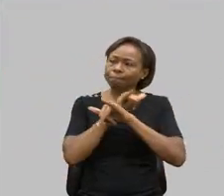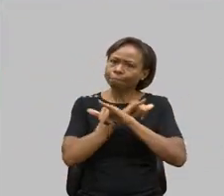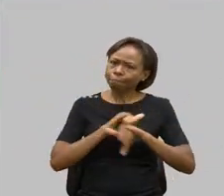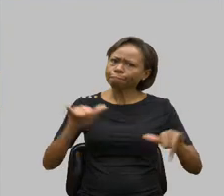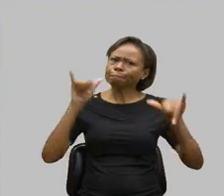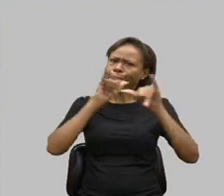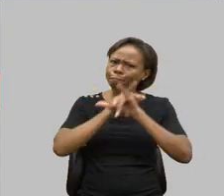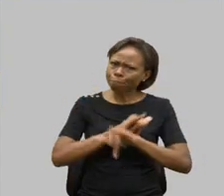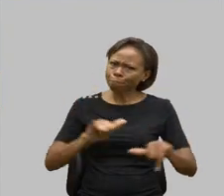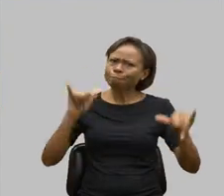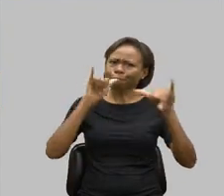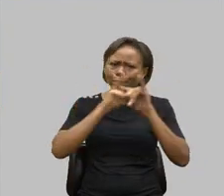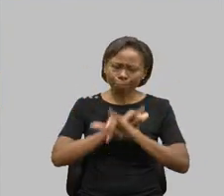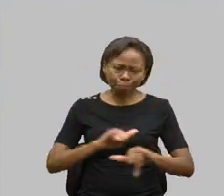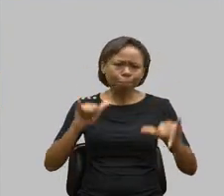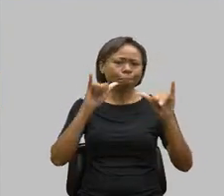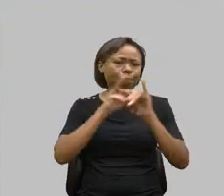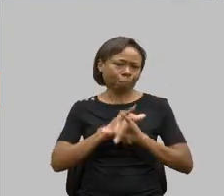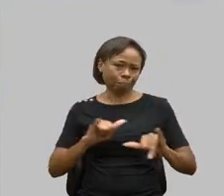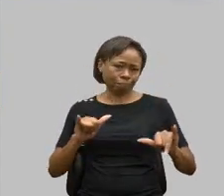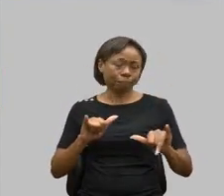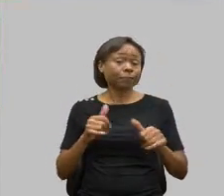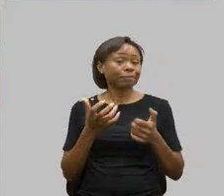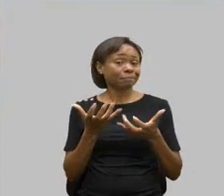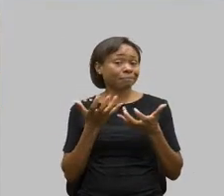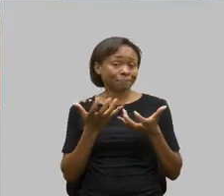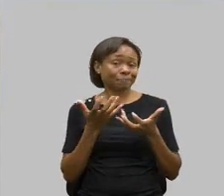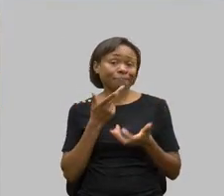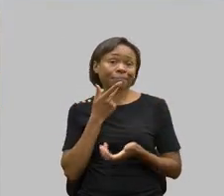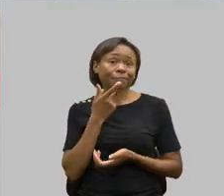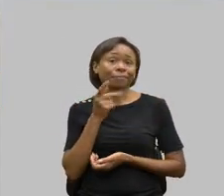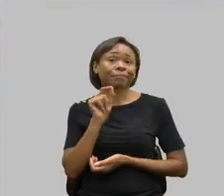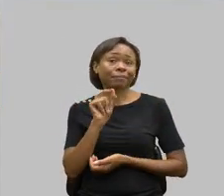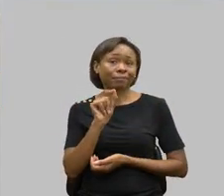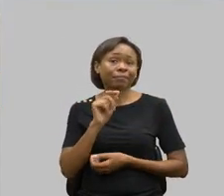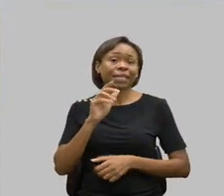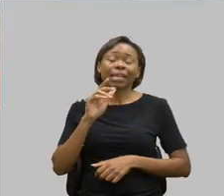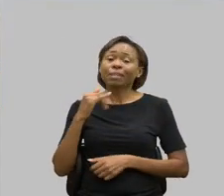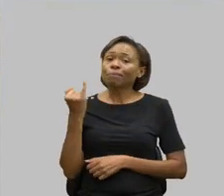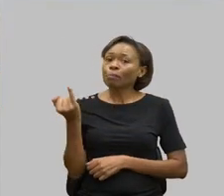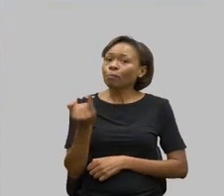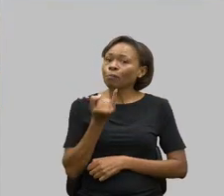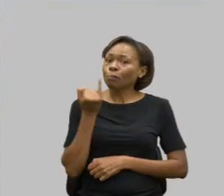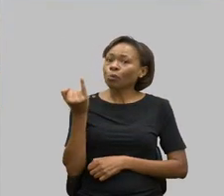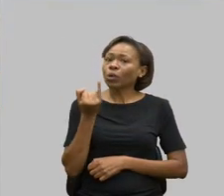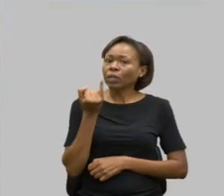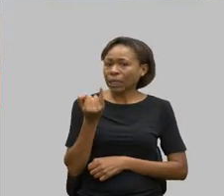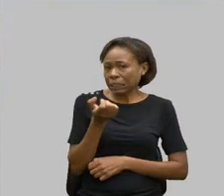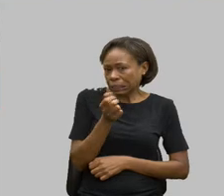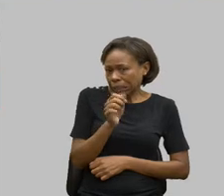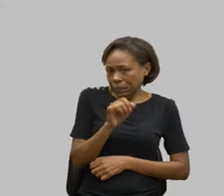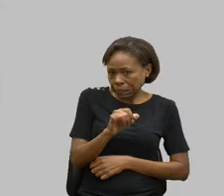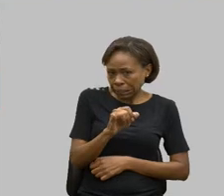muito. E quero aqui dizer da importância quando se tem na família,